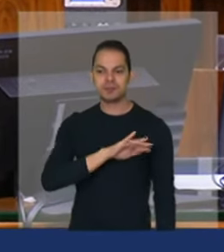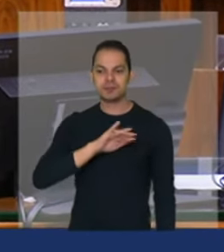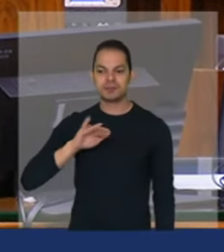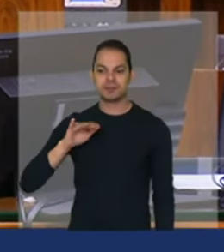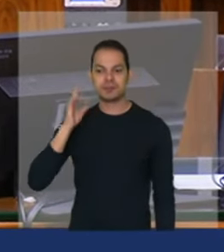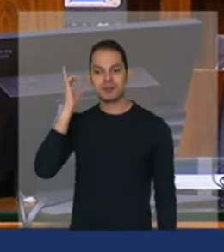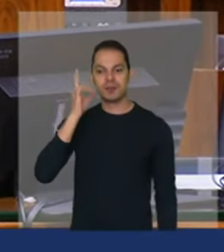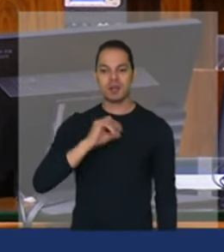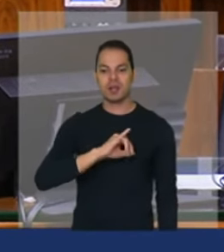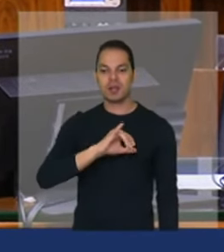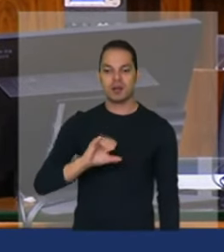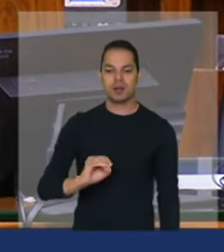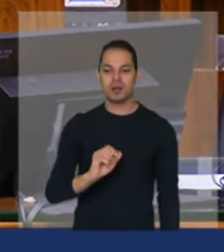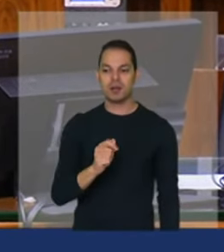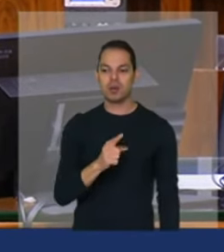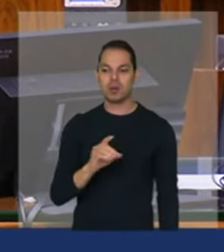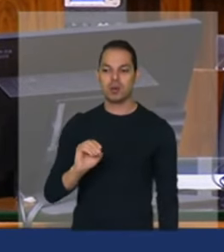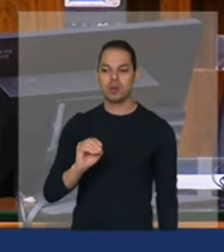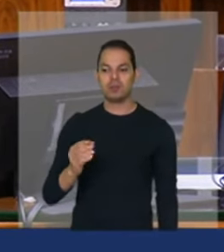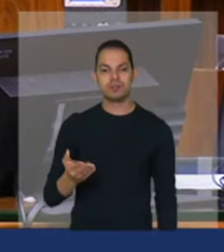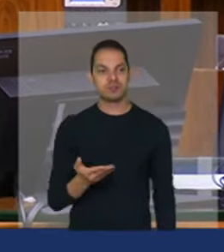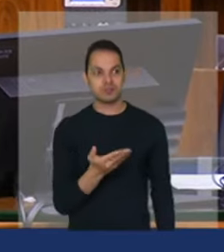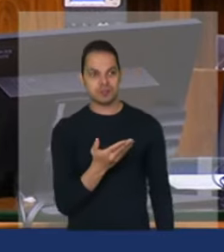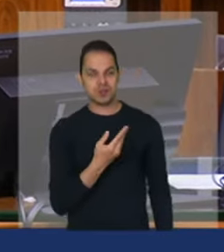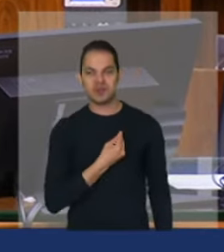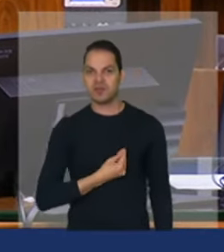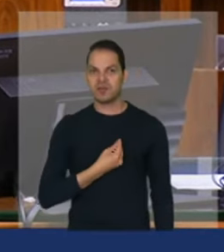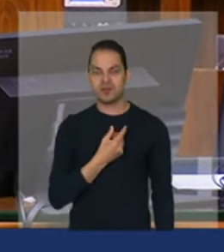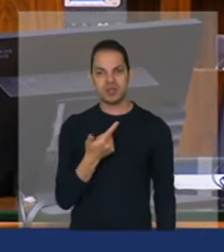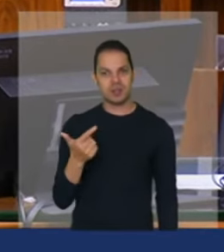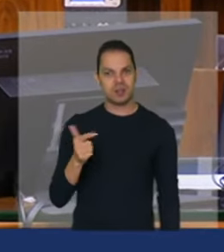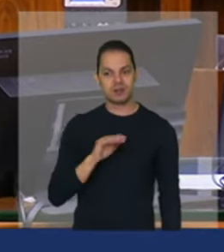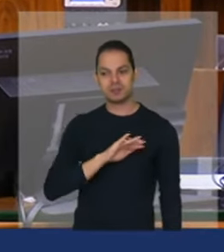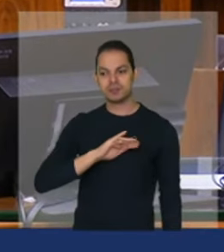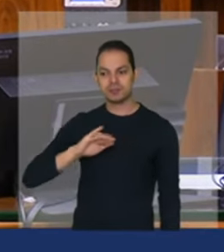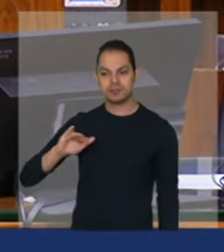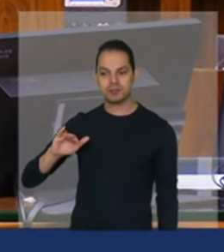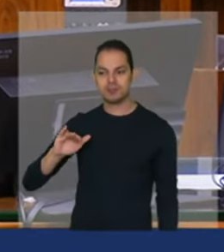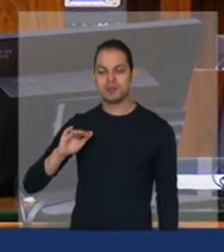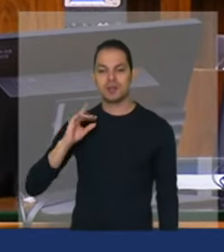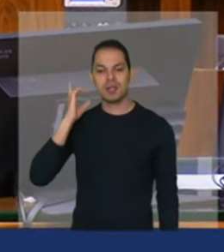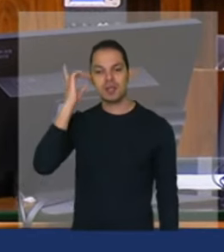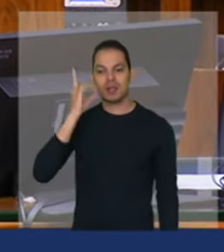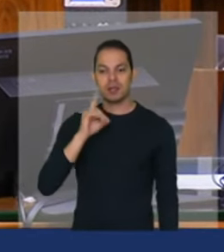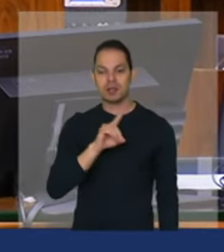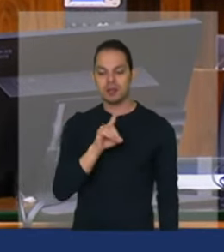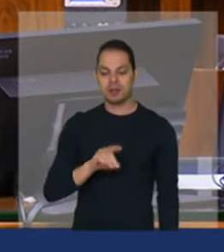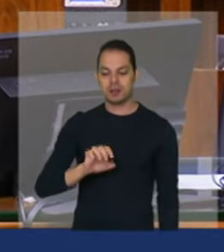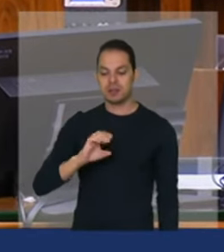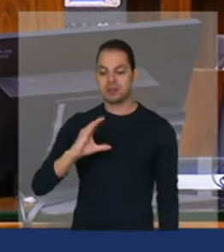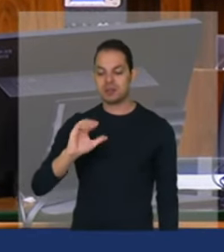Daniel também não deputado Zeca delceu